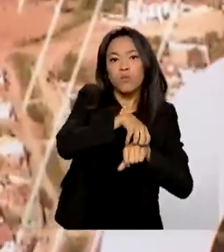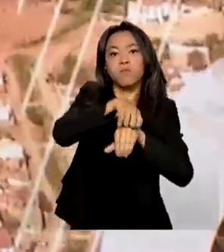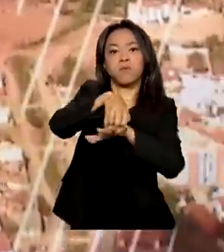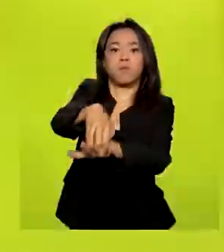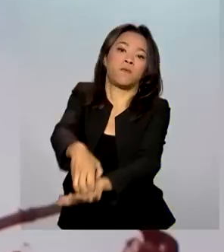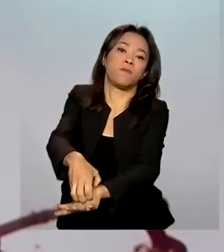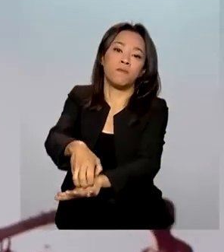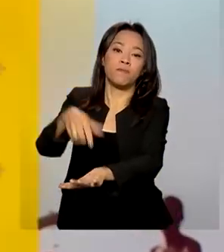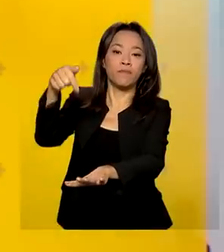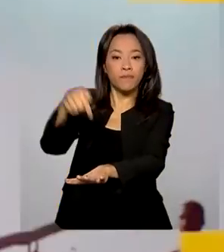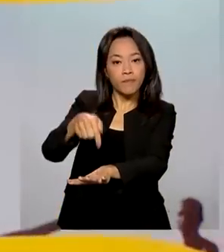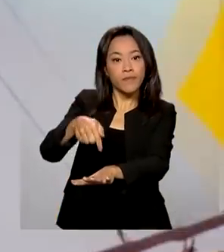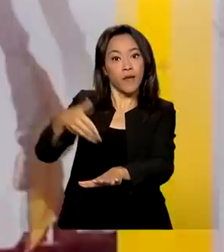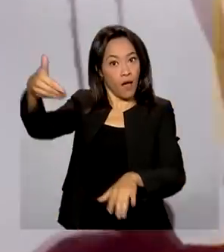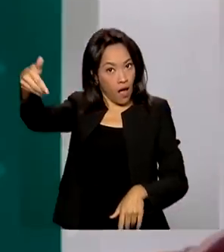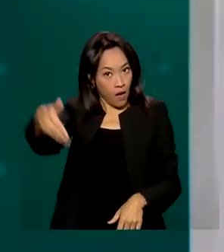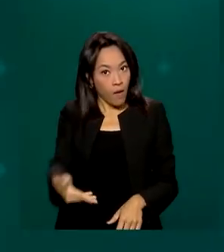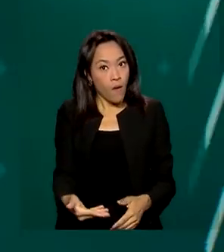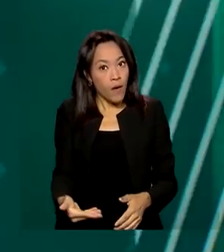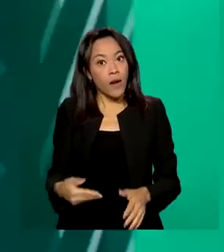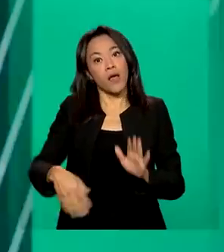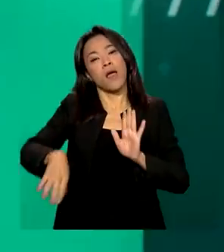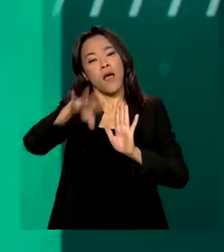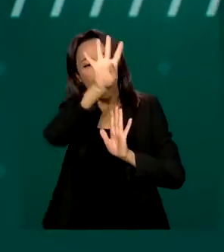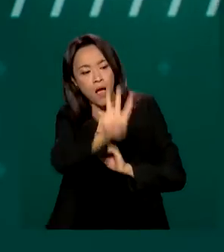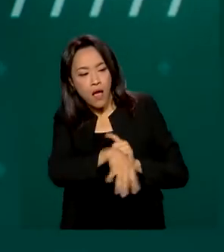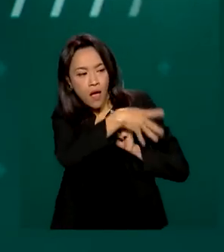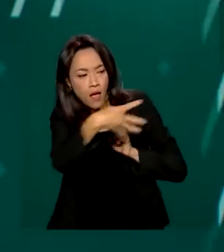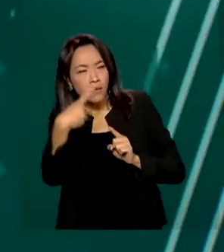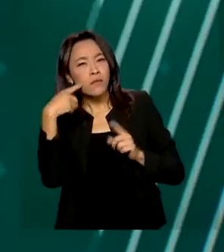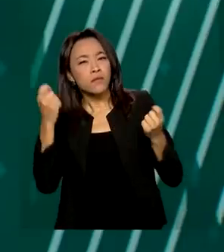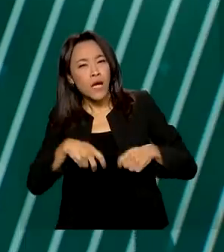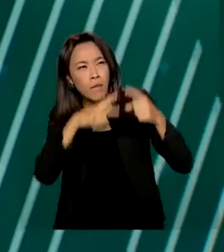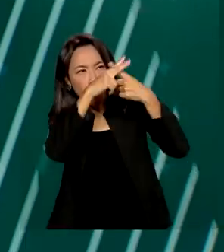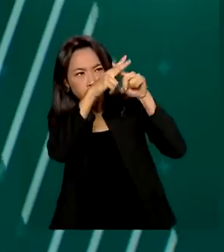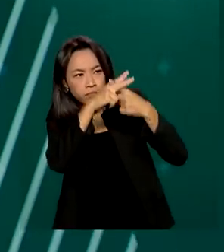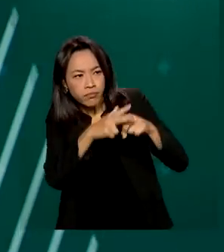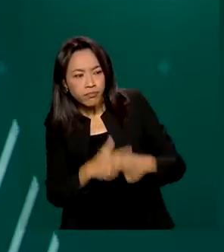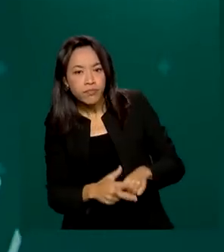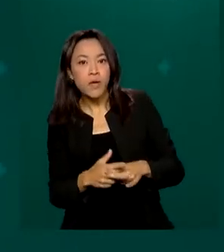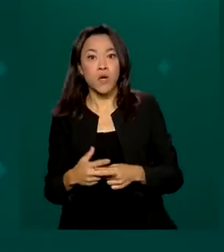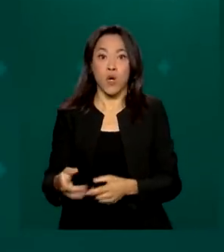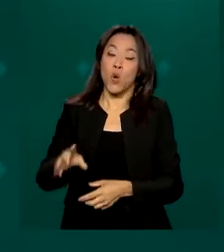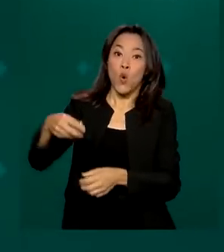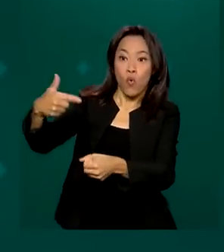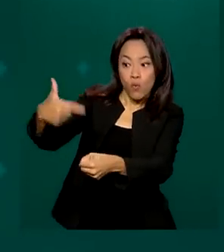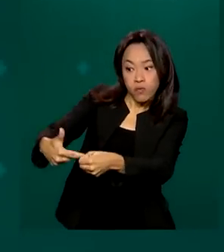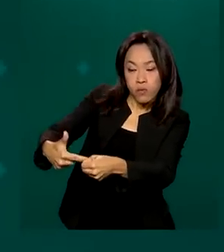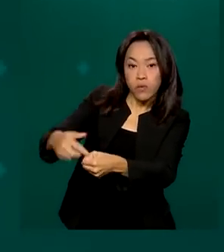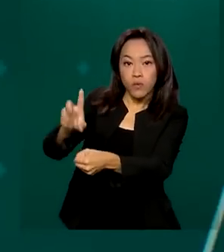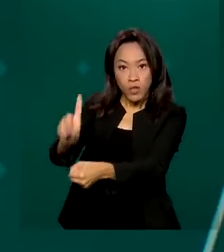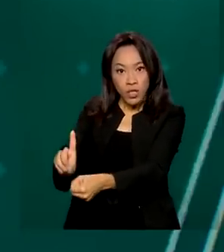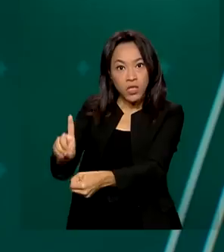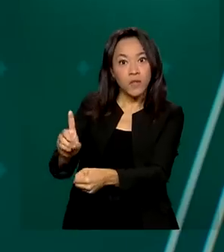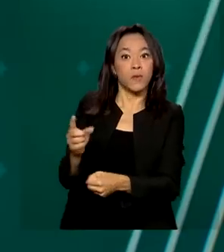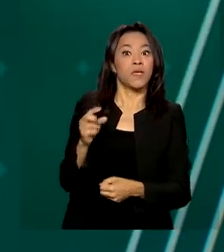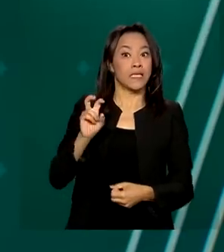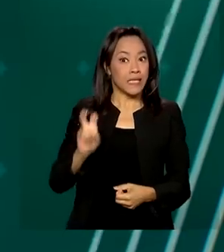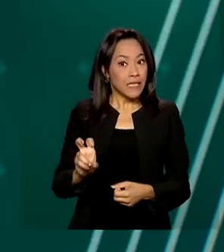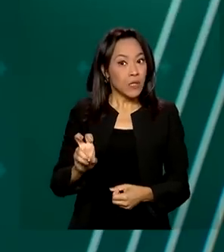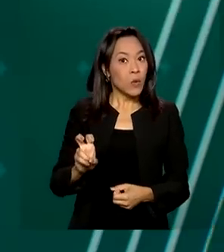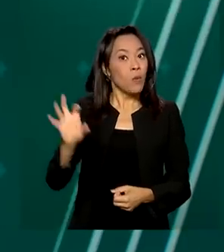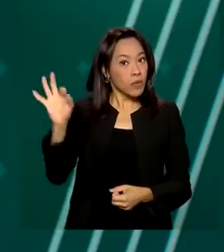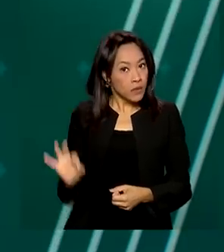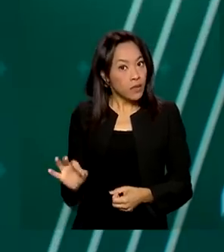cargas. A partir de agora, a tabela pode ser revisada quando o preço do diesel oscilar 5% e não mais 10